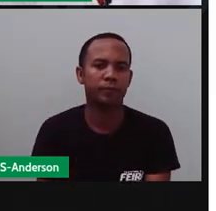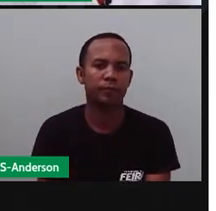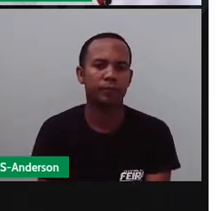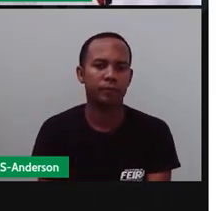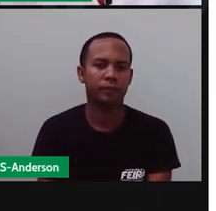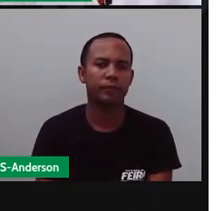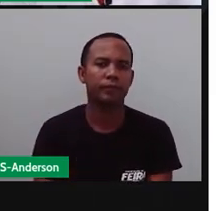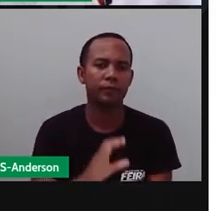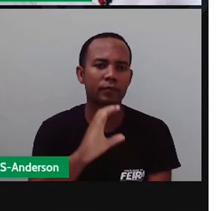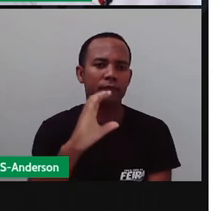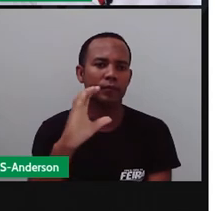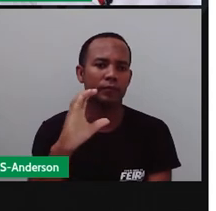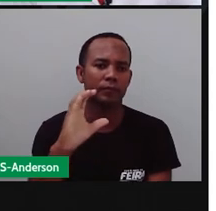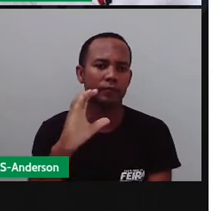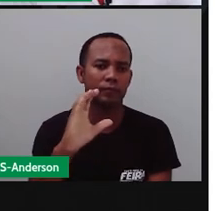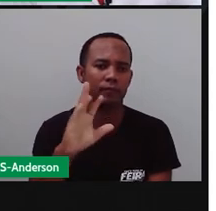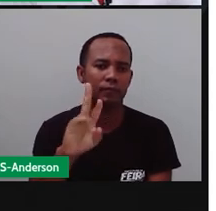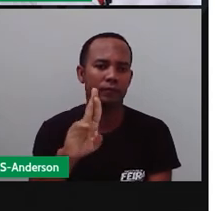Cravo. Né?